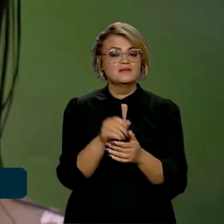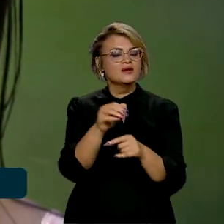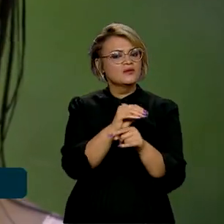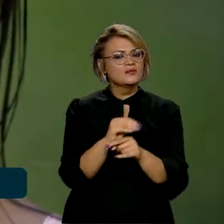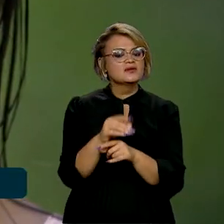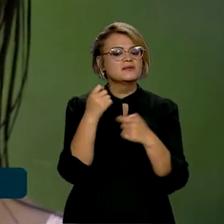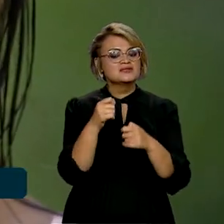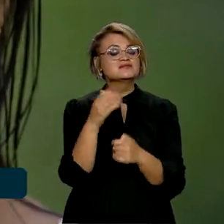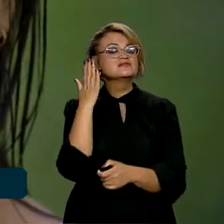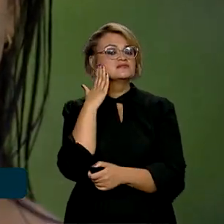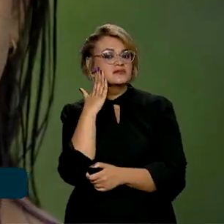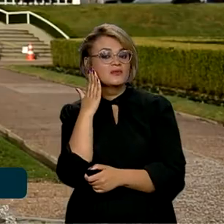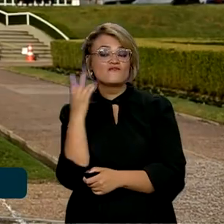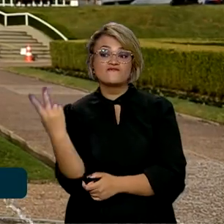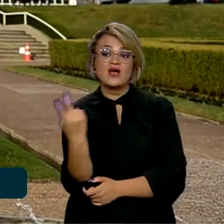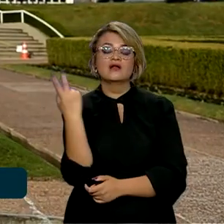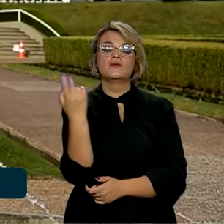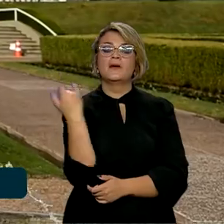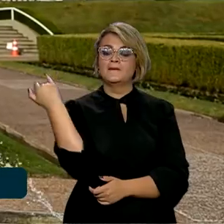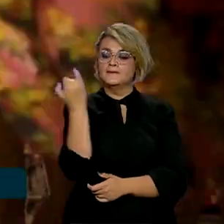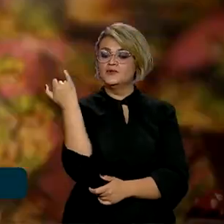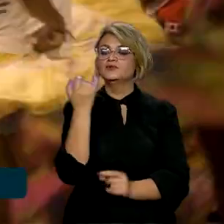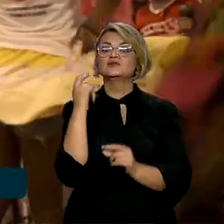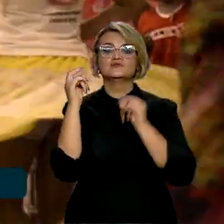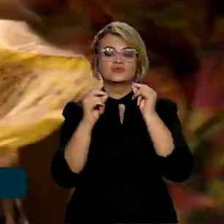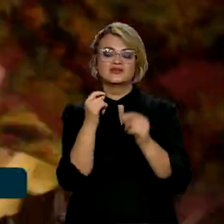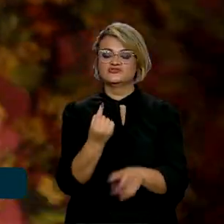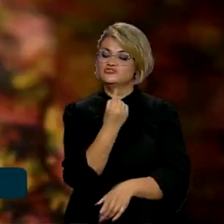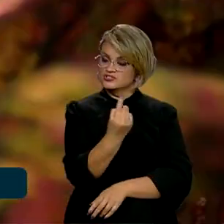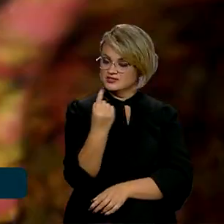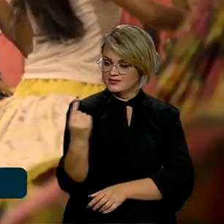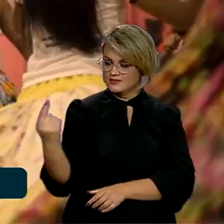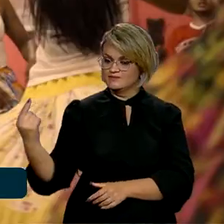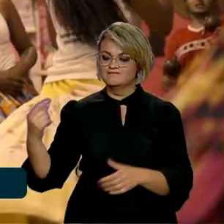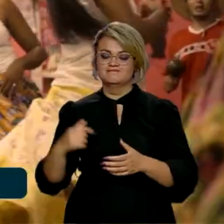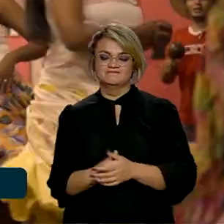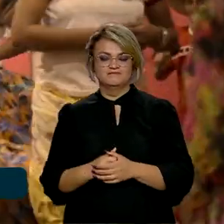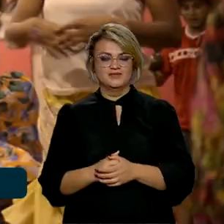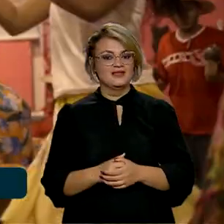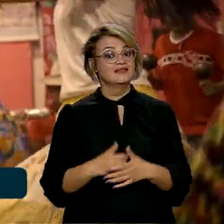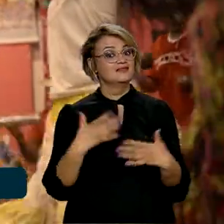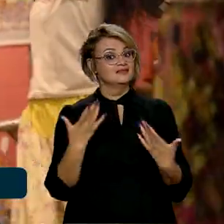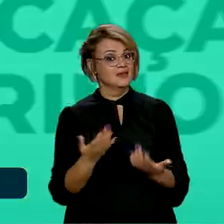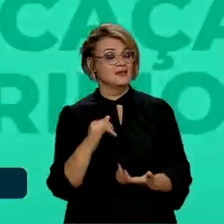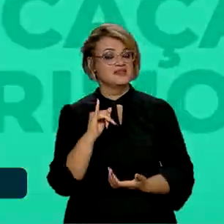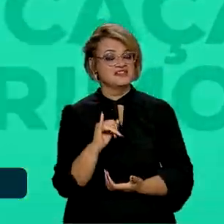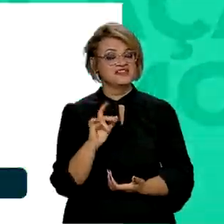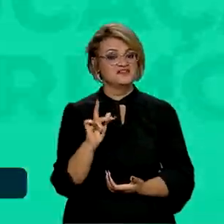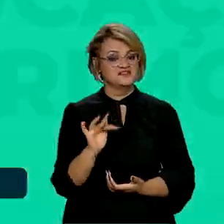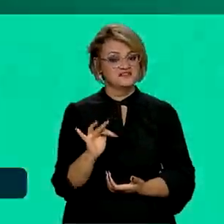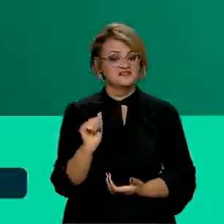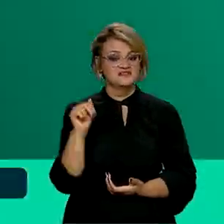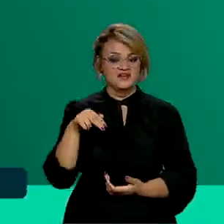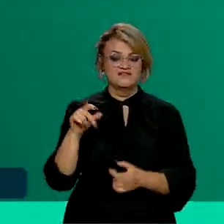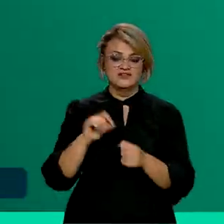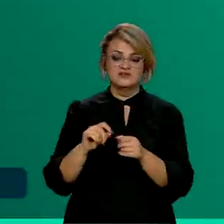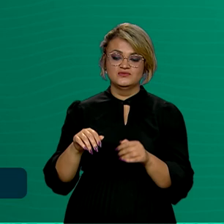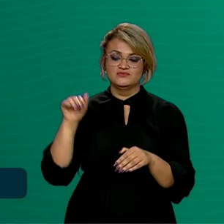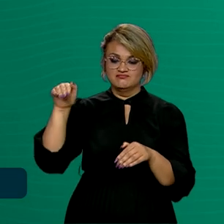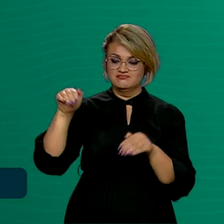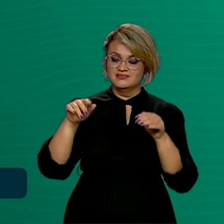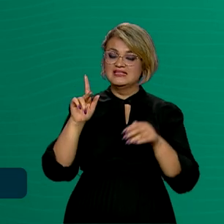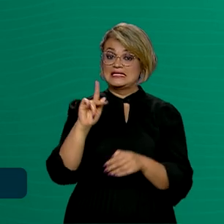o verdadeiro valor e a importância de cada um deles. Por isso, o IFAM lançou um edital de chamamento